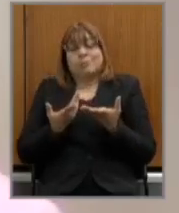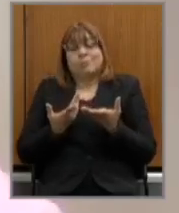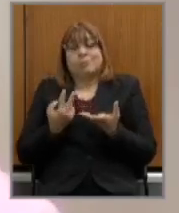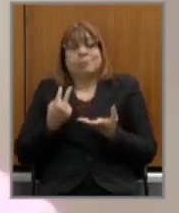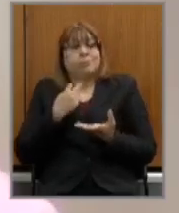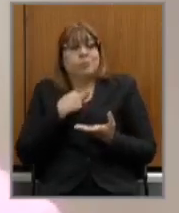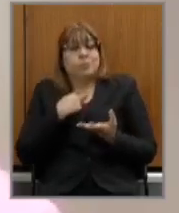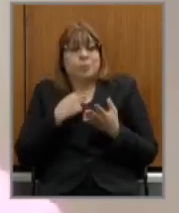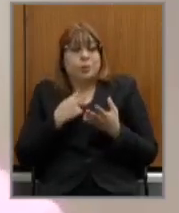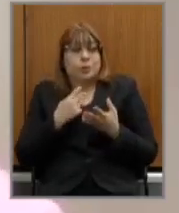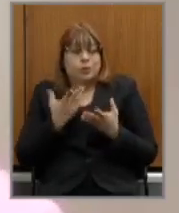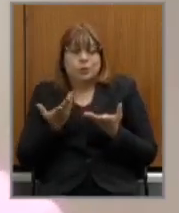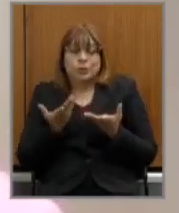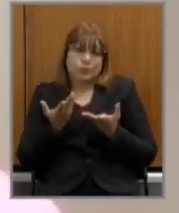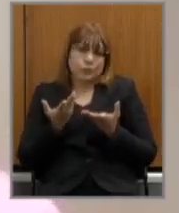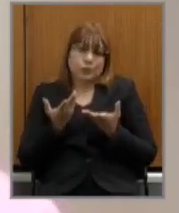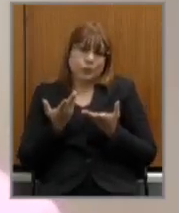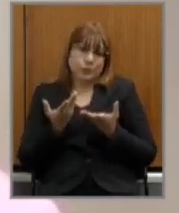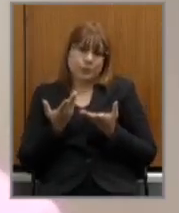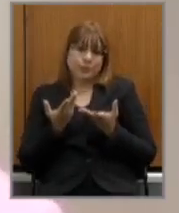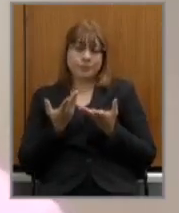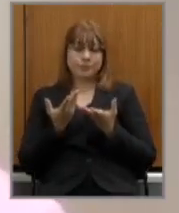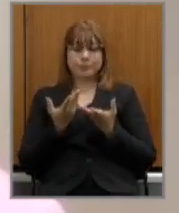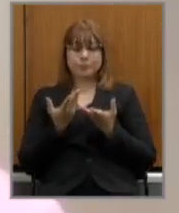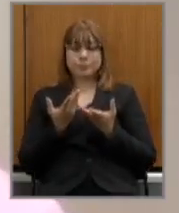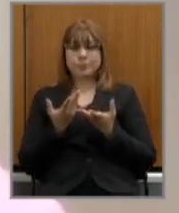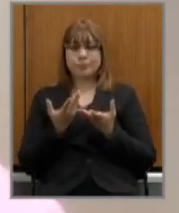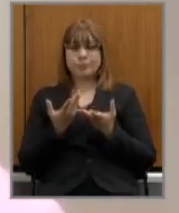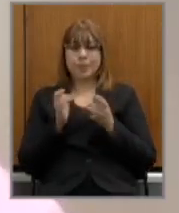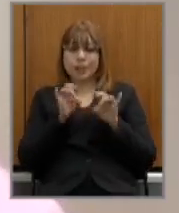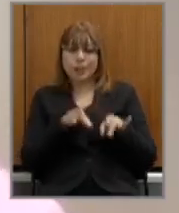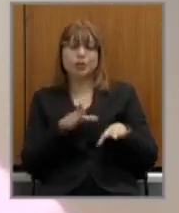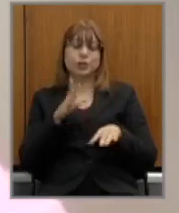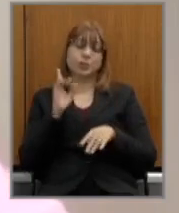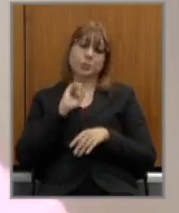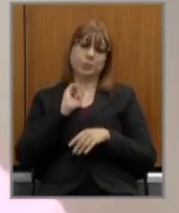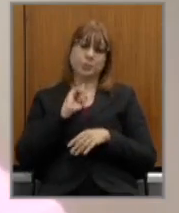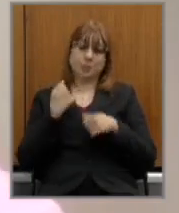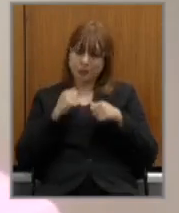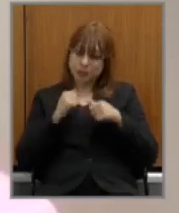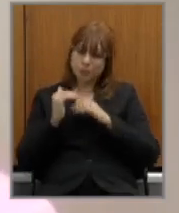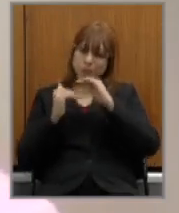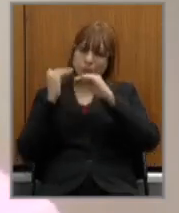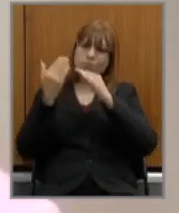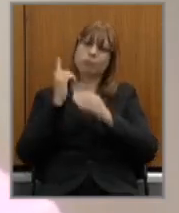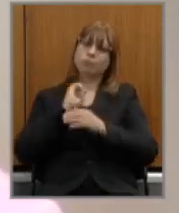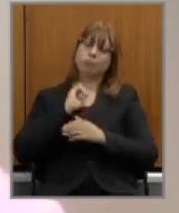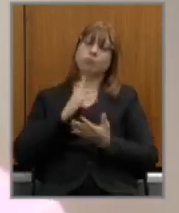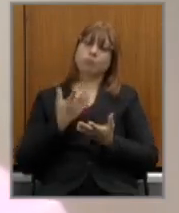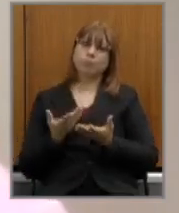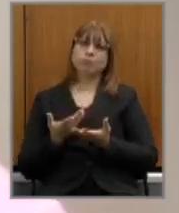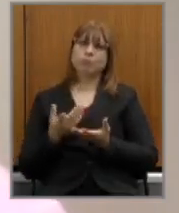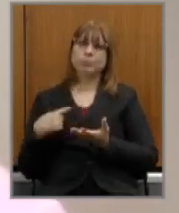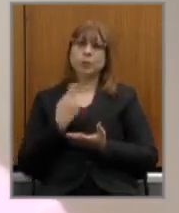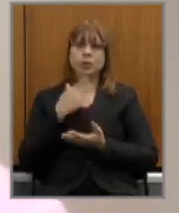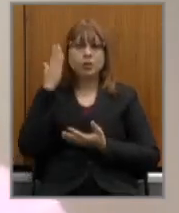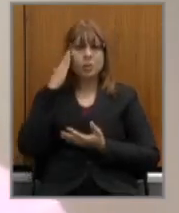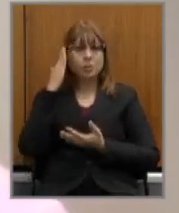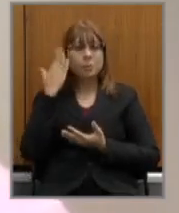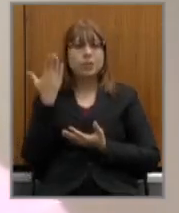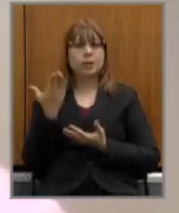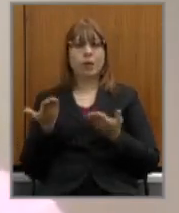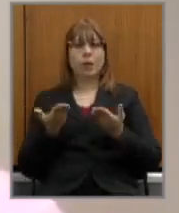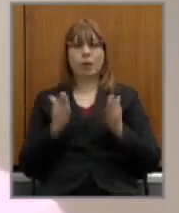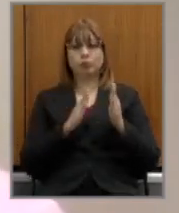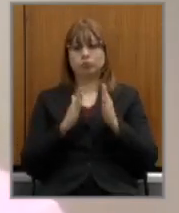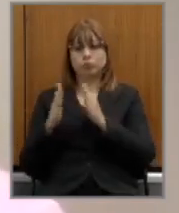perca a oportunidade de se reerguer não é só essa reforma nós precisamos de muita coisa sabemos que estamos passando